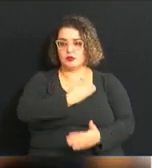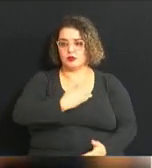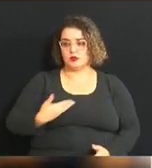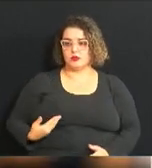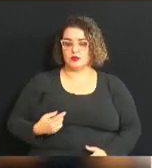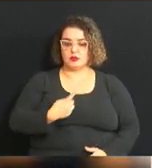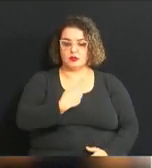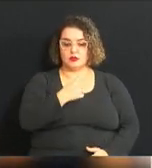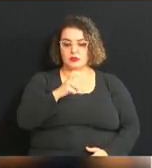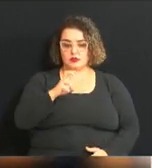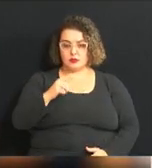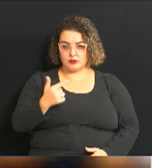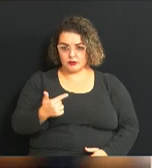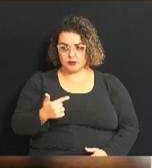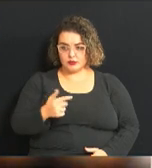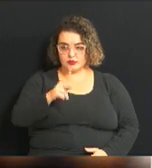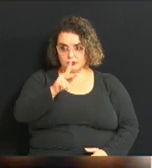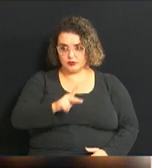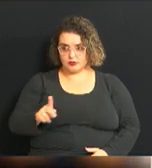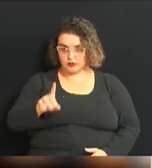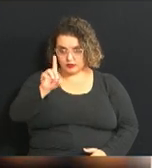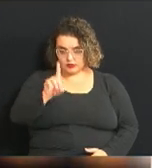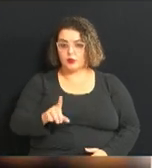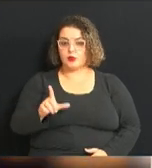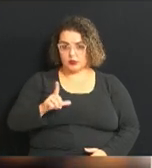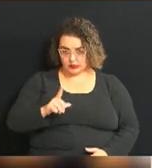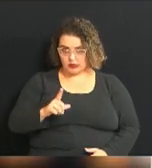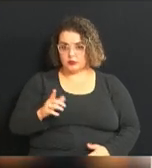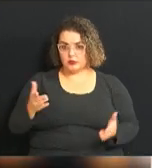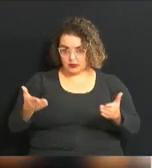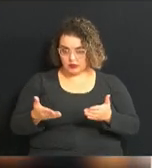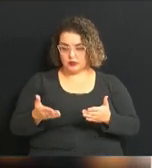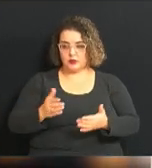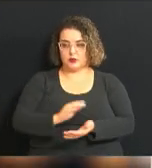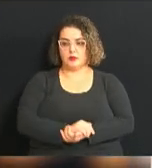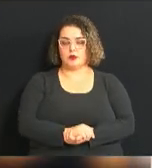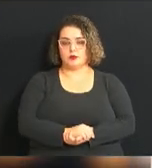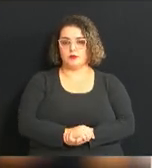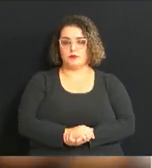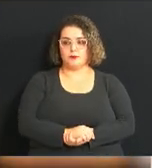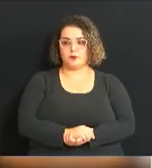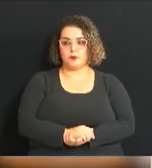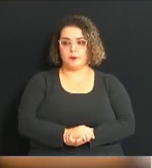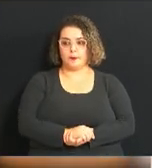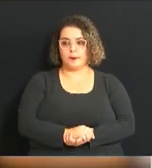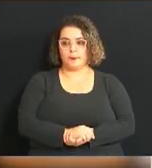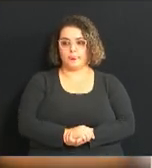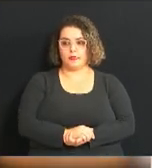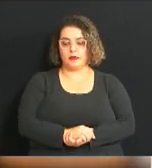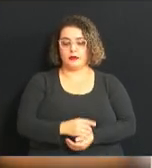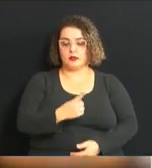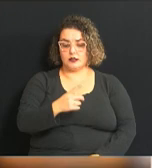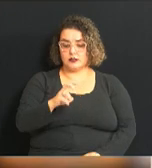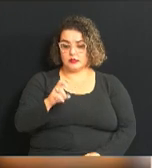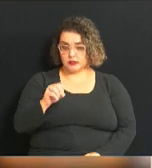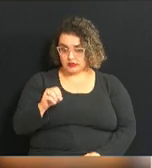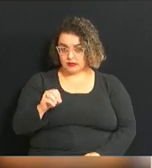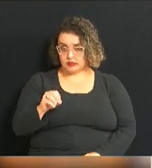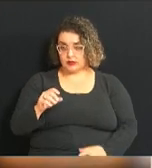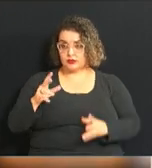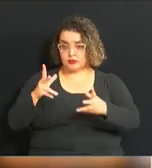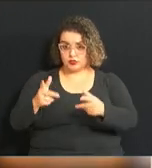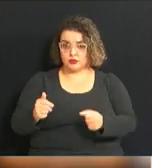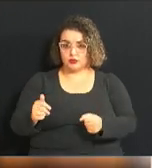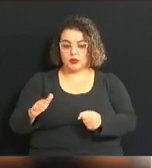cargos de vice-diretores. o que nós temos. E desses 150, todos eles foram